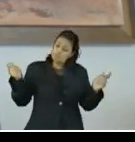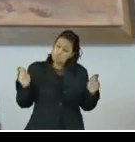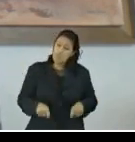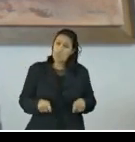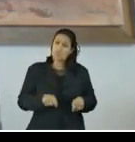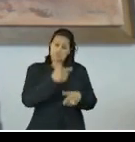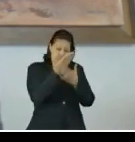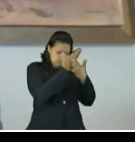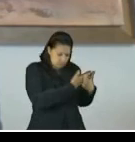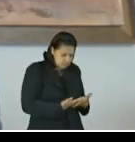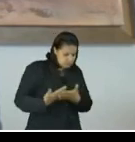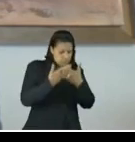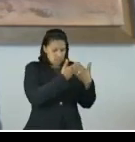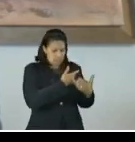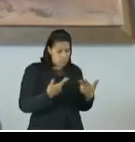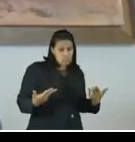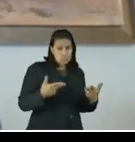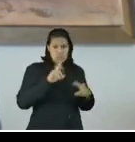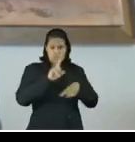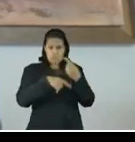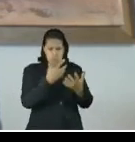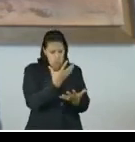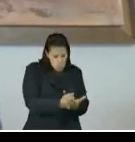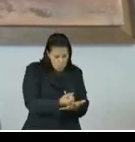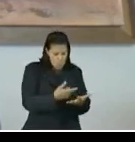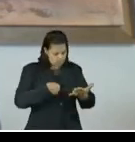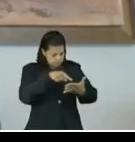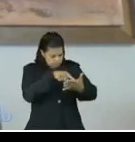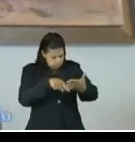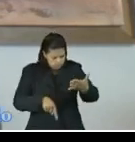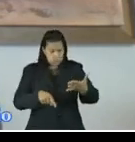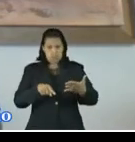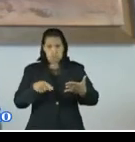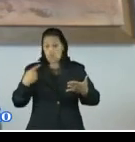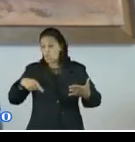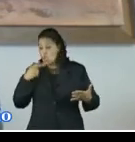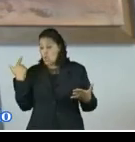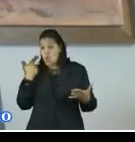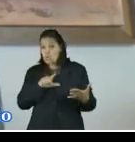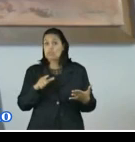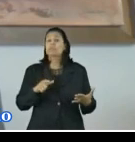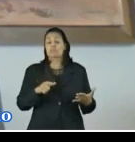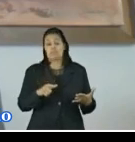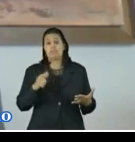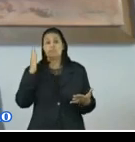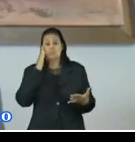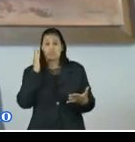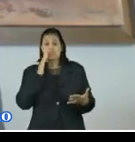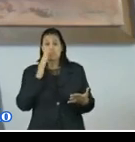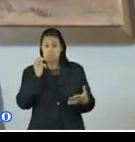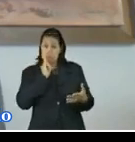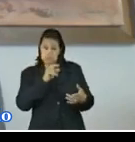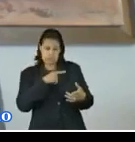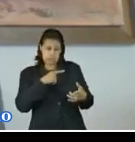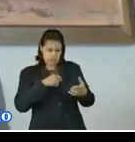dados que forem levantados e dessa matriz que, eventualmente, venha a ser construída para essa